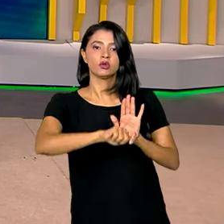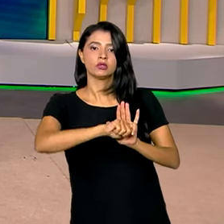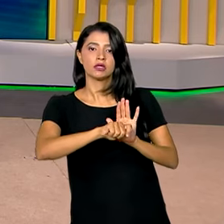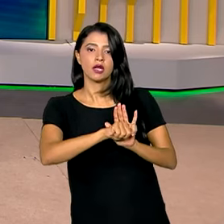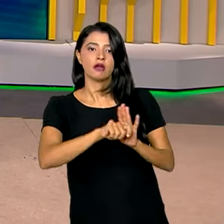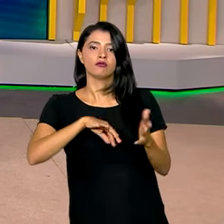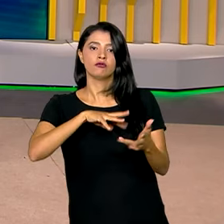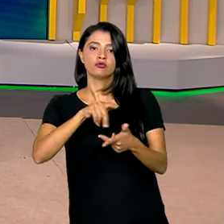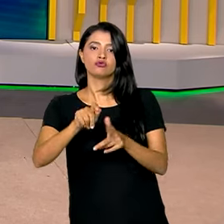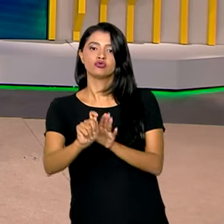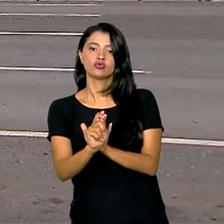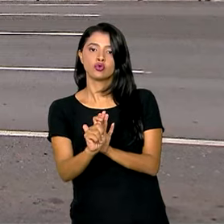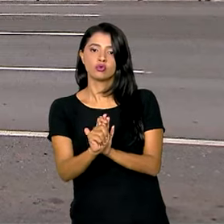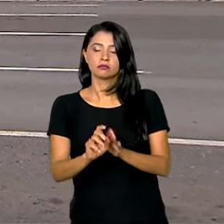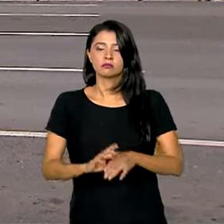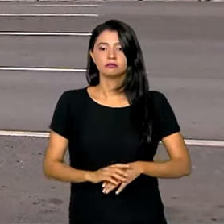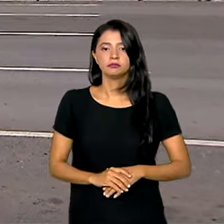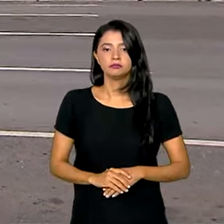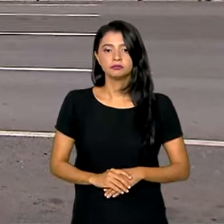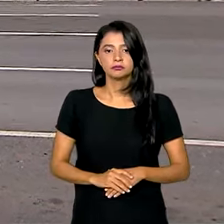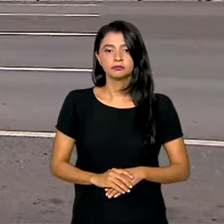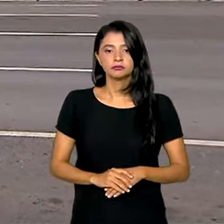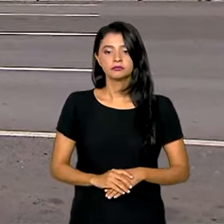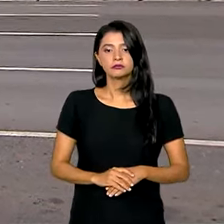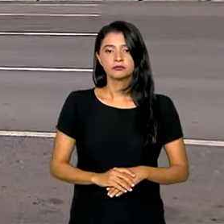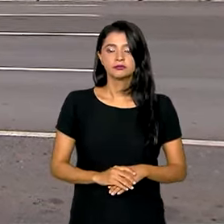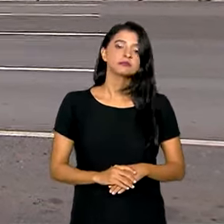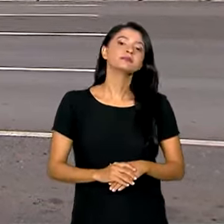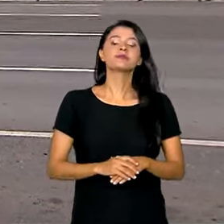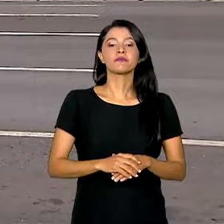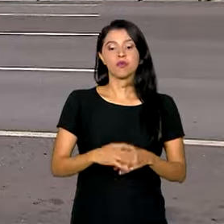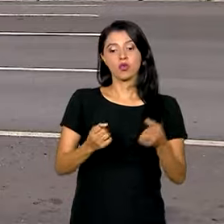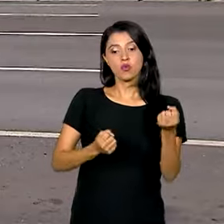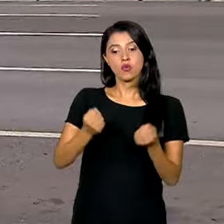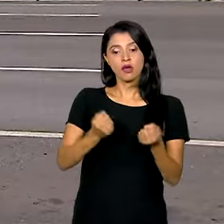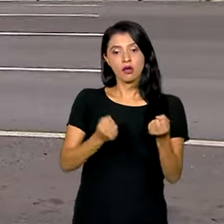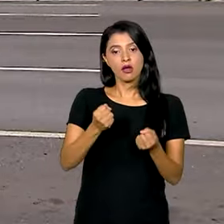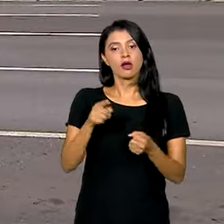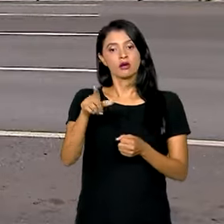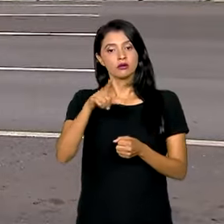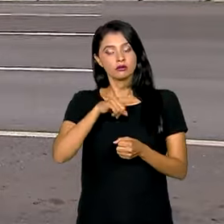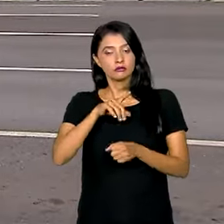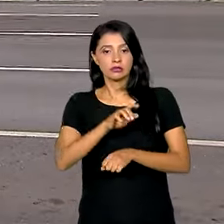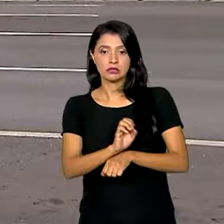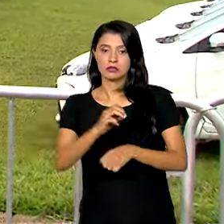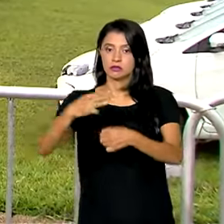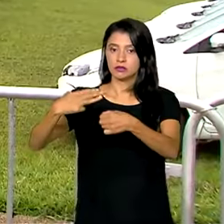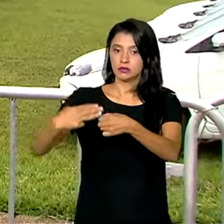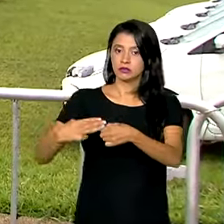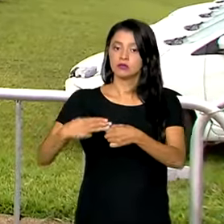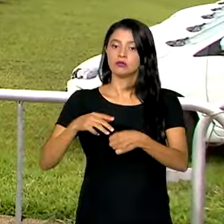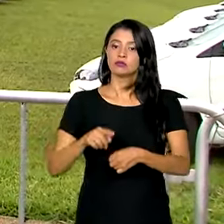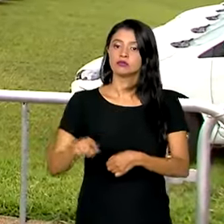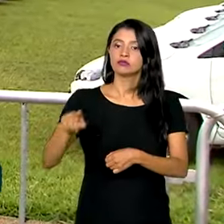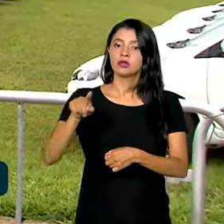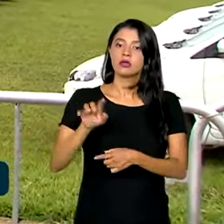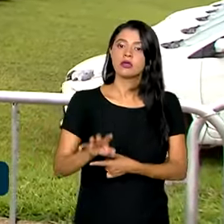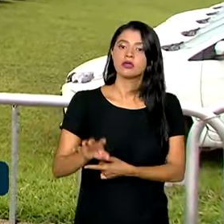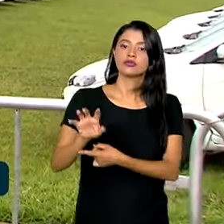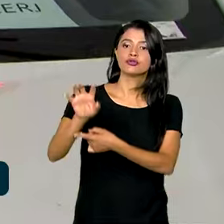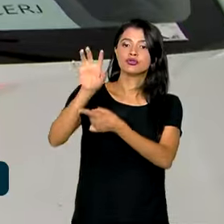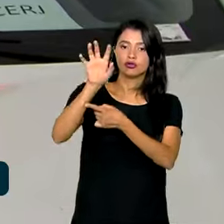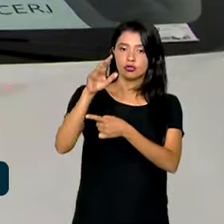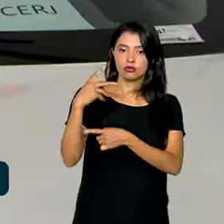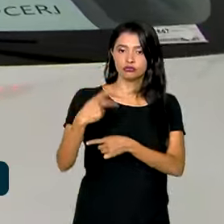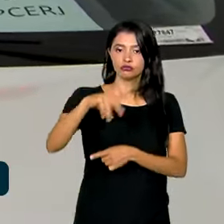internacional de drogas. As viaturas vão chegar a estados e municípios de todas as regiões do